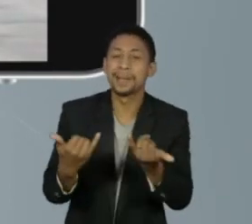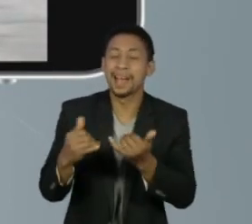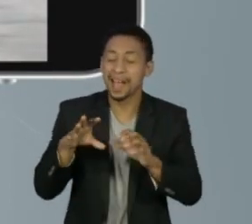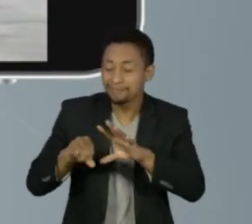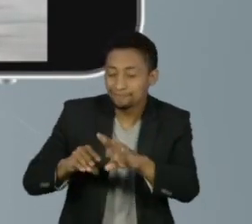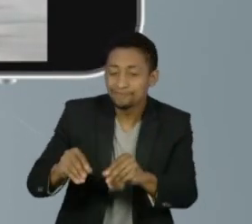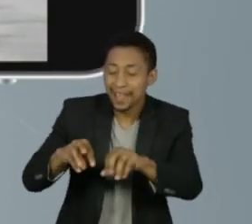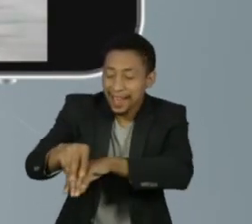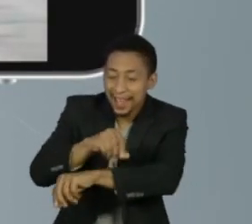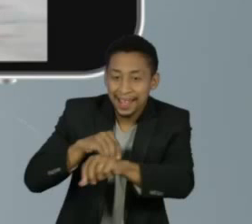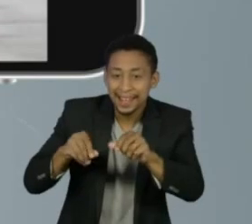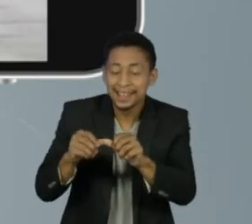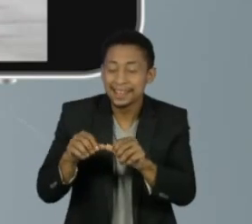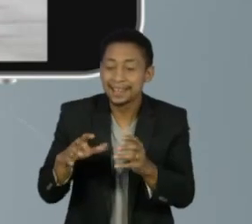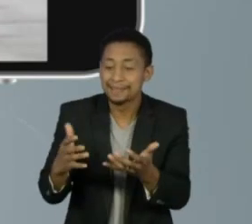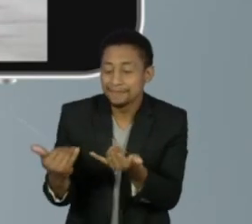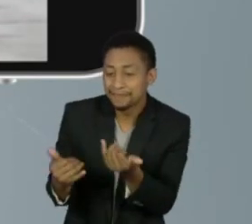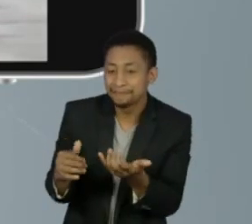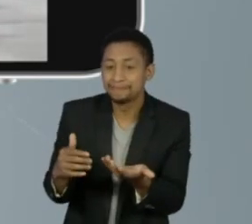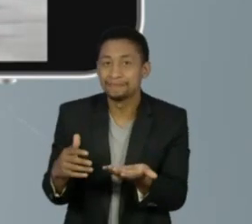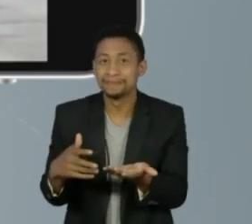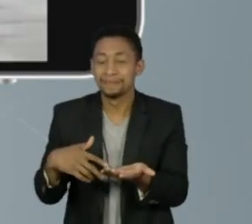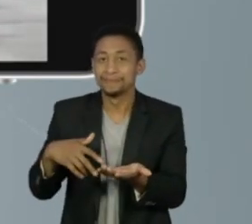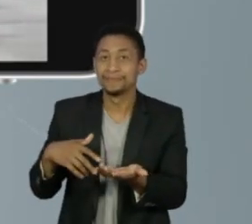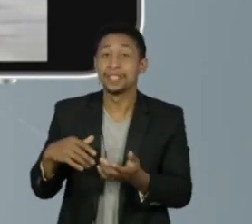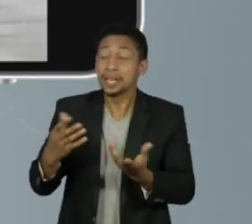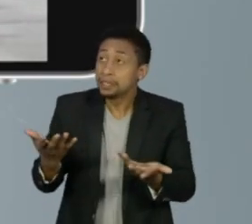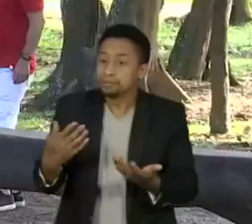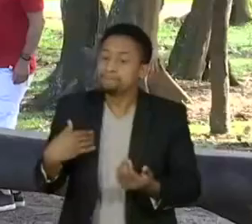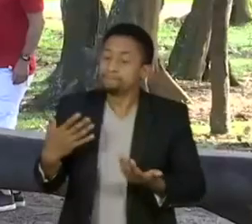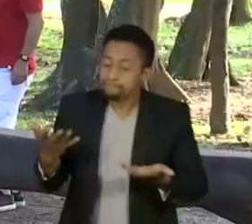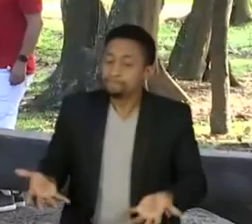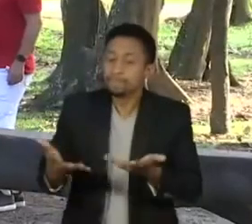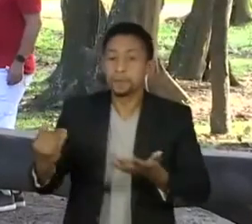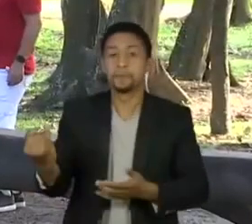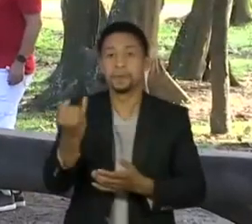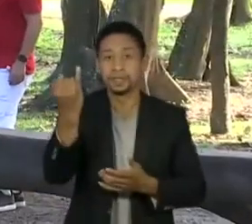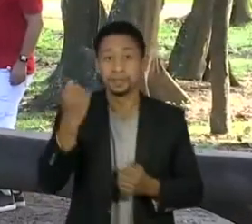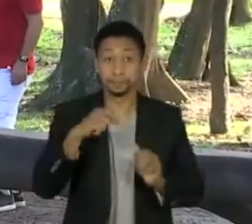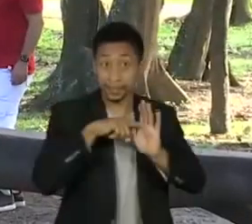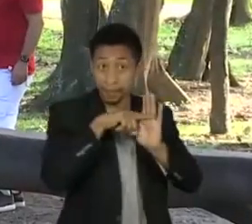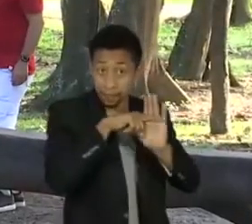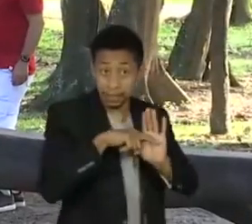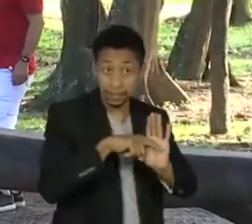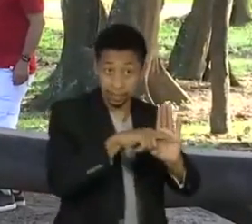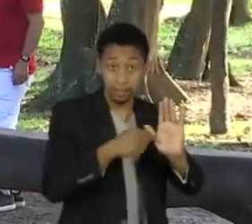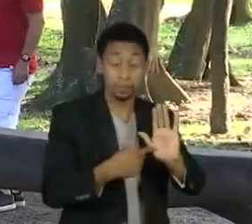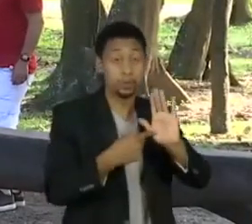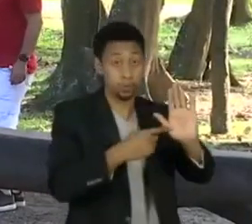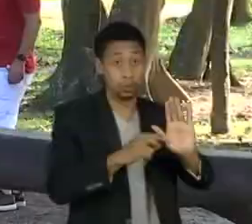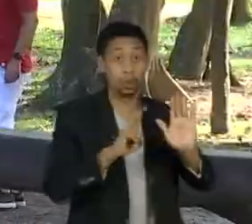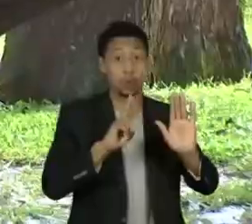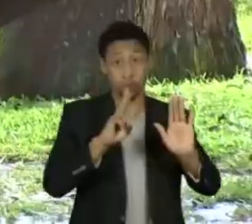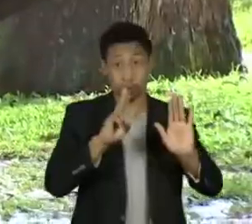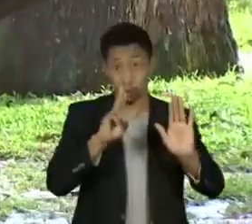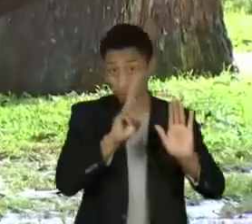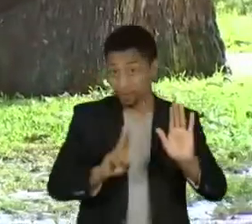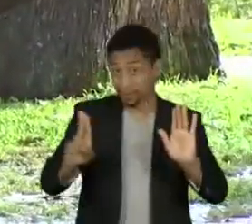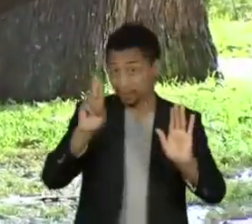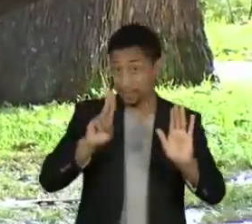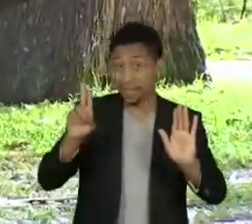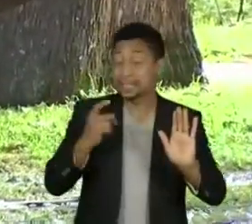comportamento dele porque a gente achava muito importante. Pesquisa feita pela Universidade de Helsinki, na Finlândia,